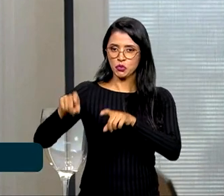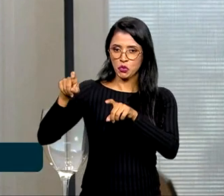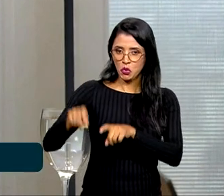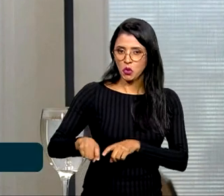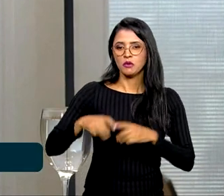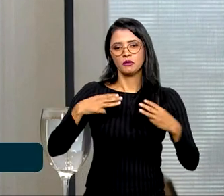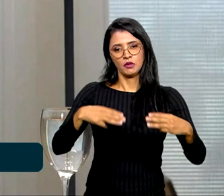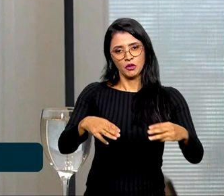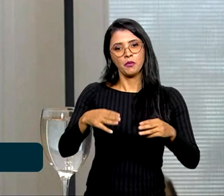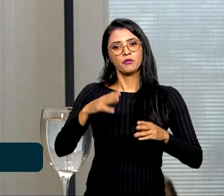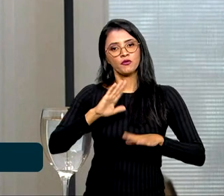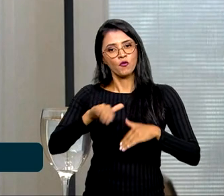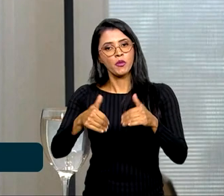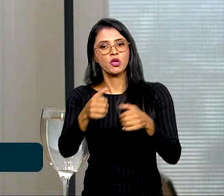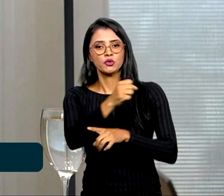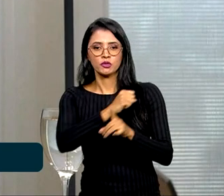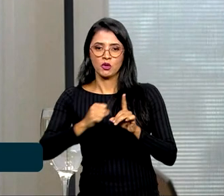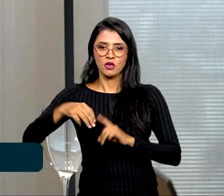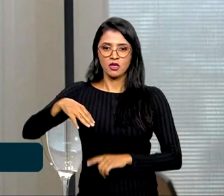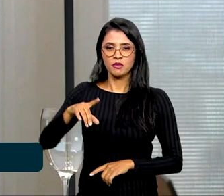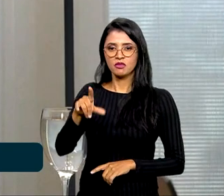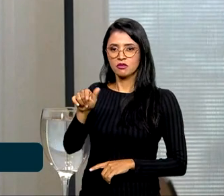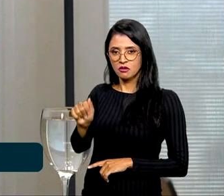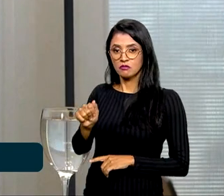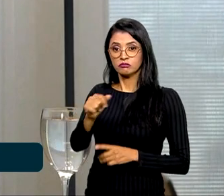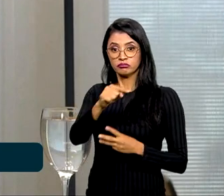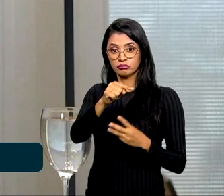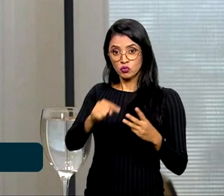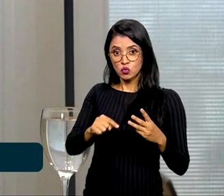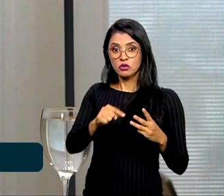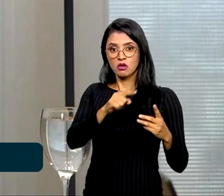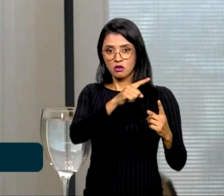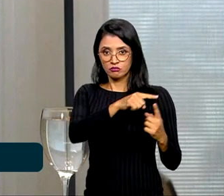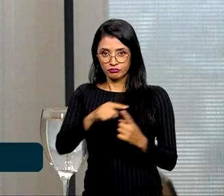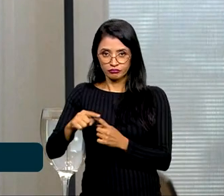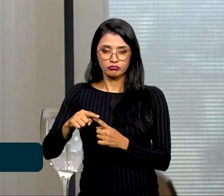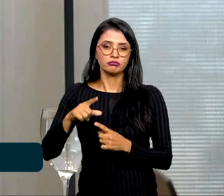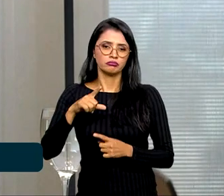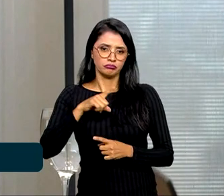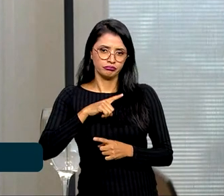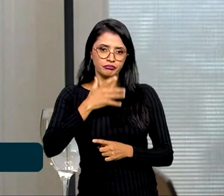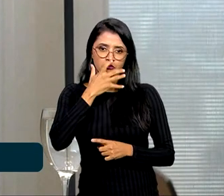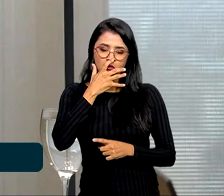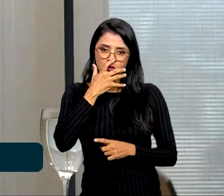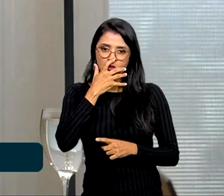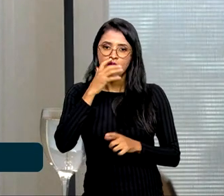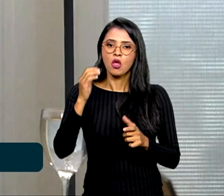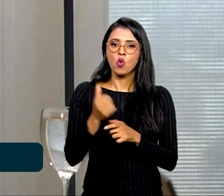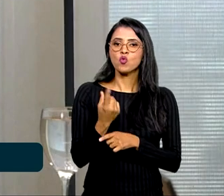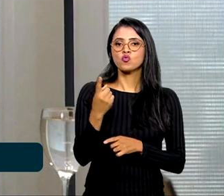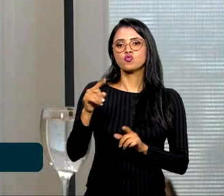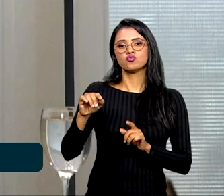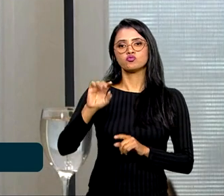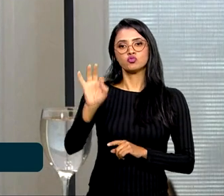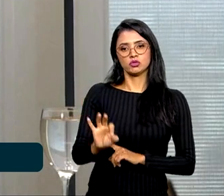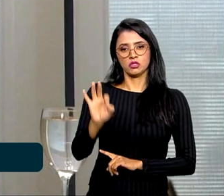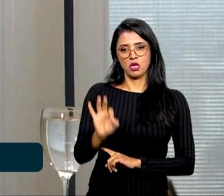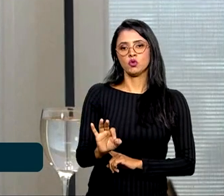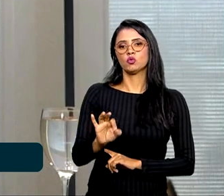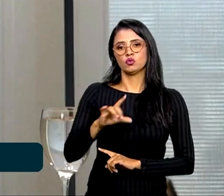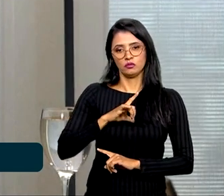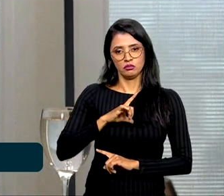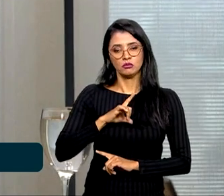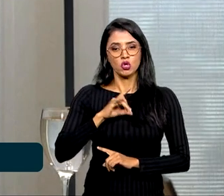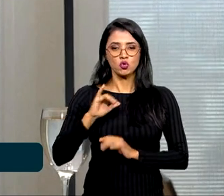Ministério do Desenvolvimento Social e pelo MDA. Nesses três casos, a gente vai estar botando o menor spread possível, que é 1%. Então vai ter